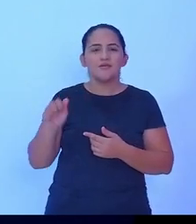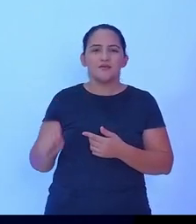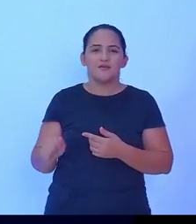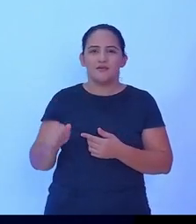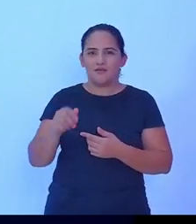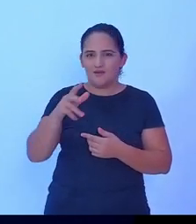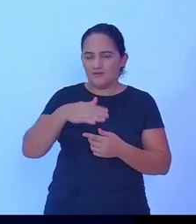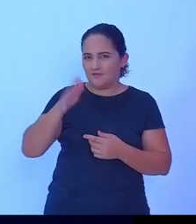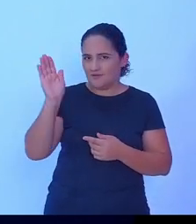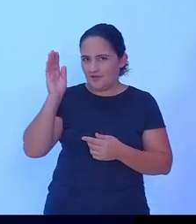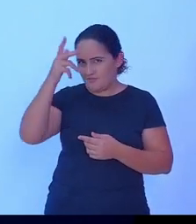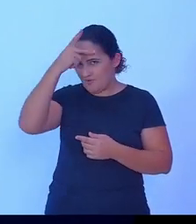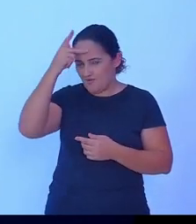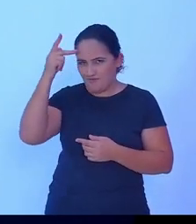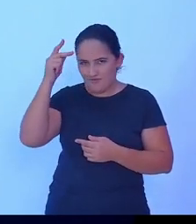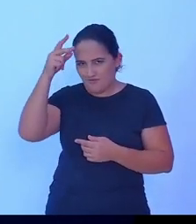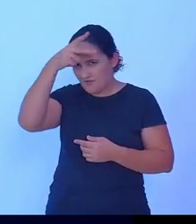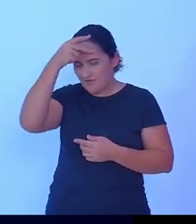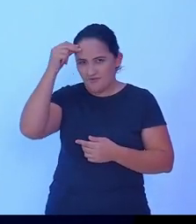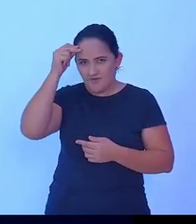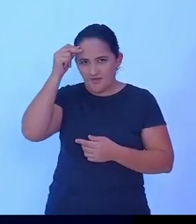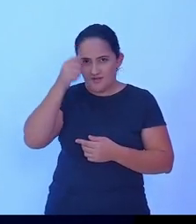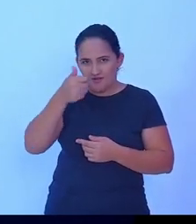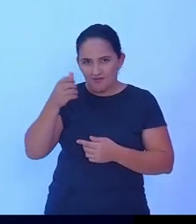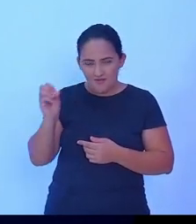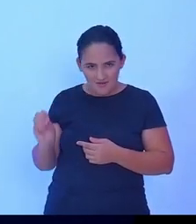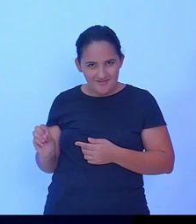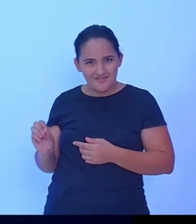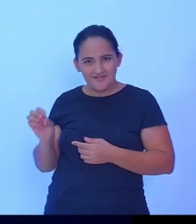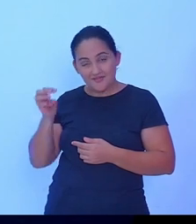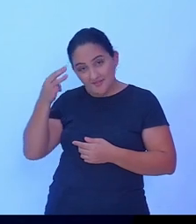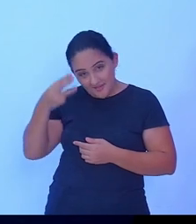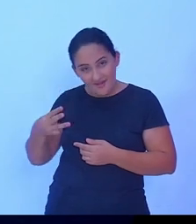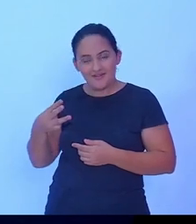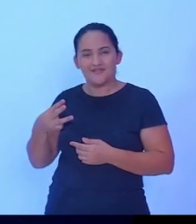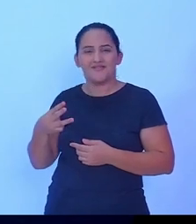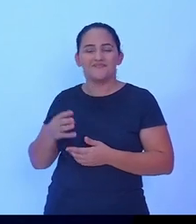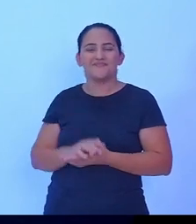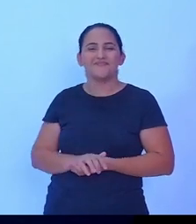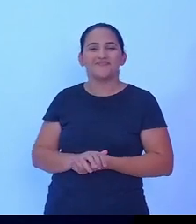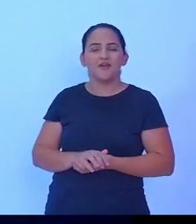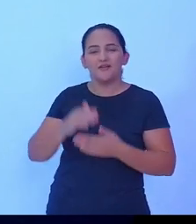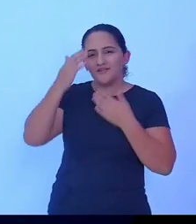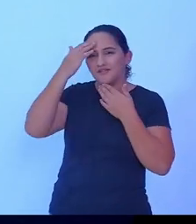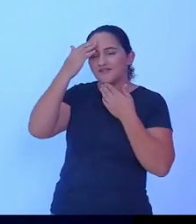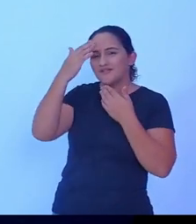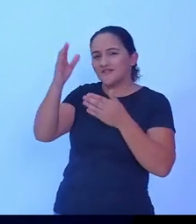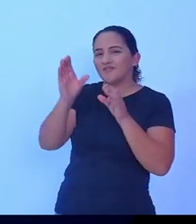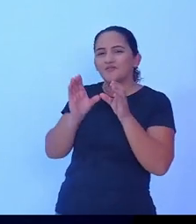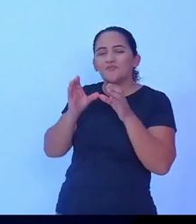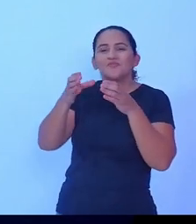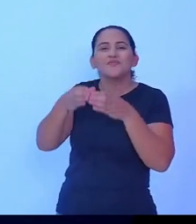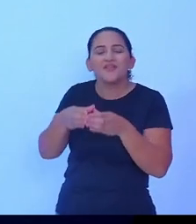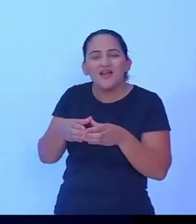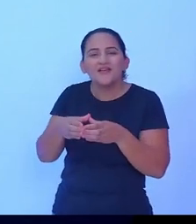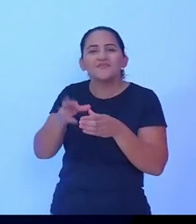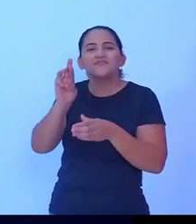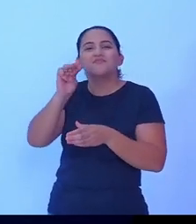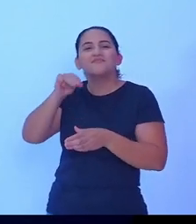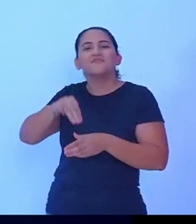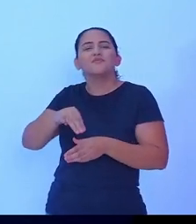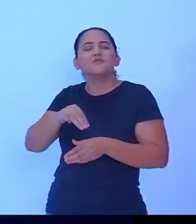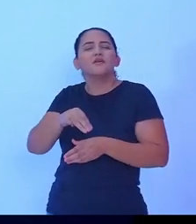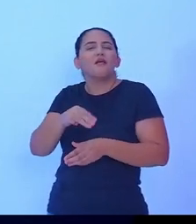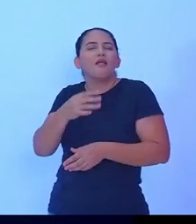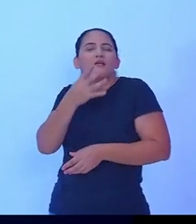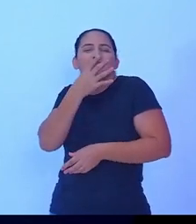que analisa nossas propostas e agradecer toda a nossa comunidade de Rolinde Moura que está aqui nos ouvindo as nossas